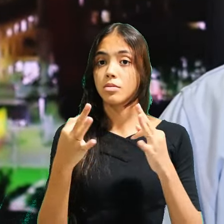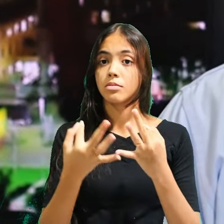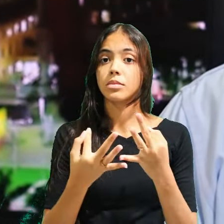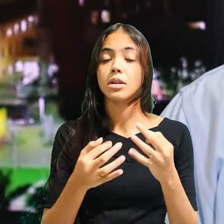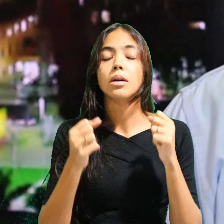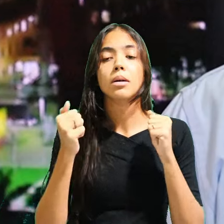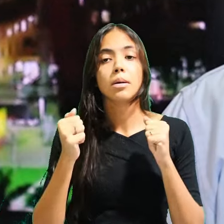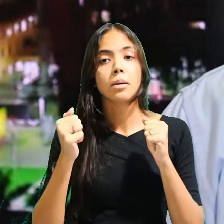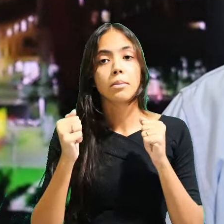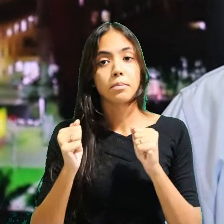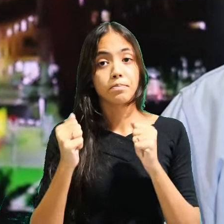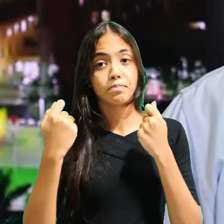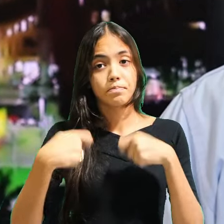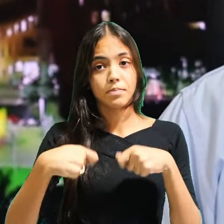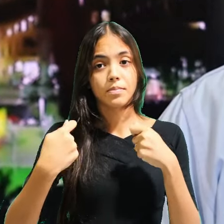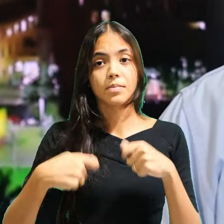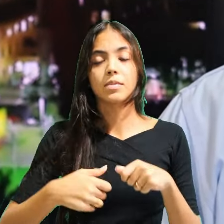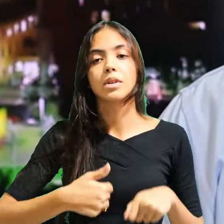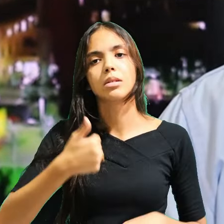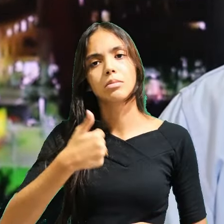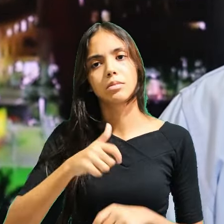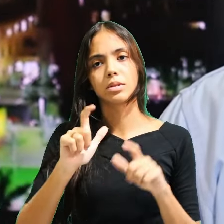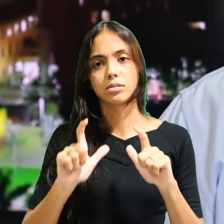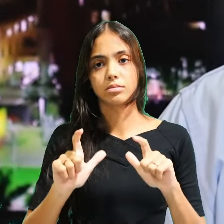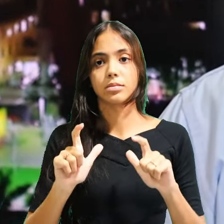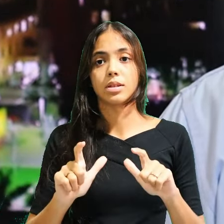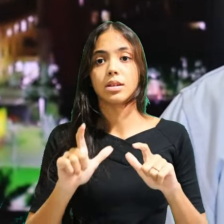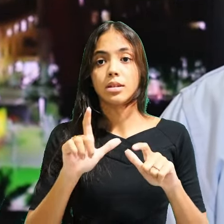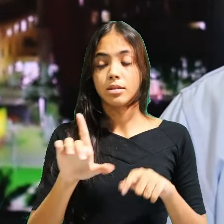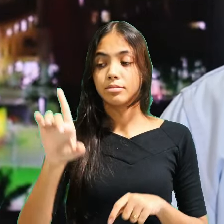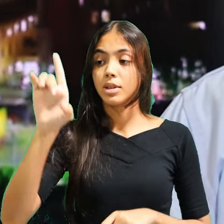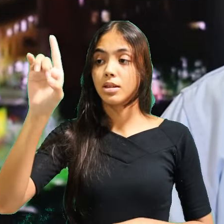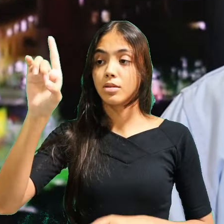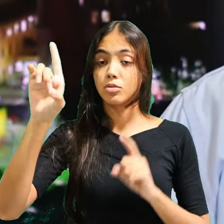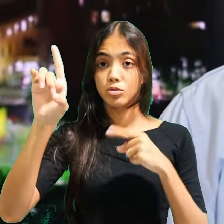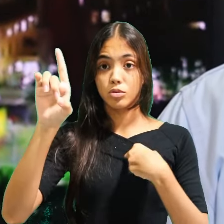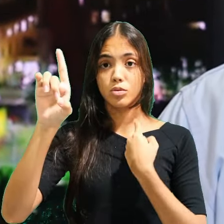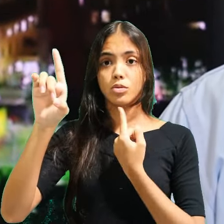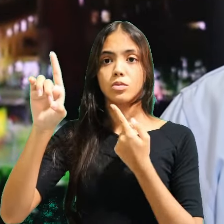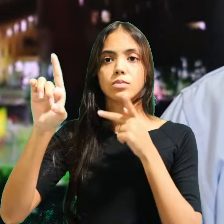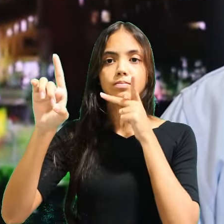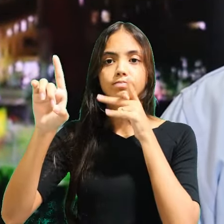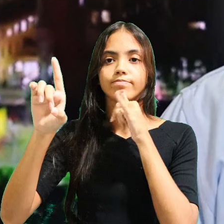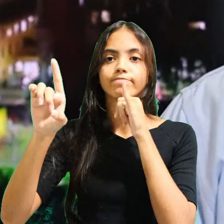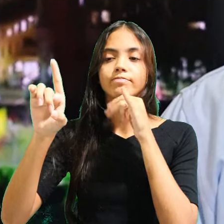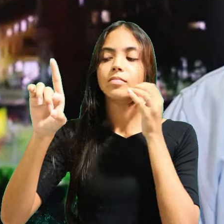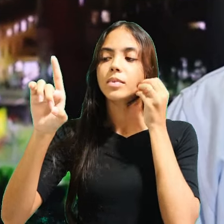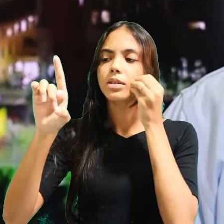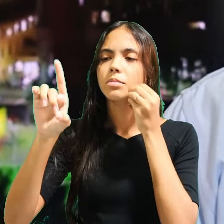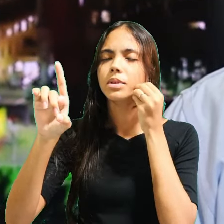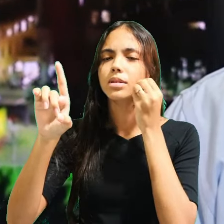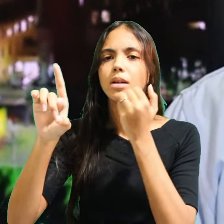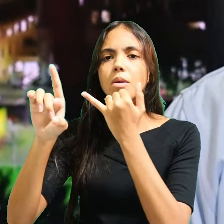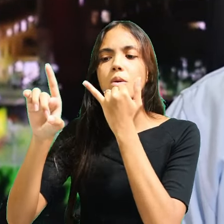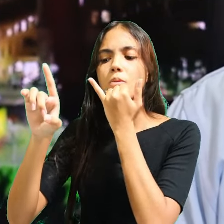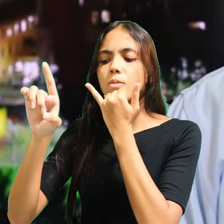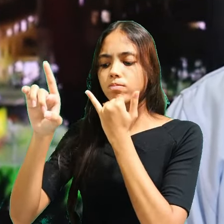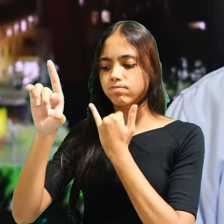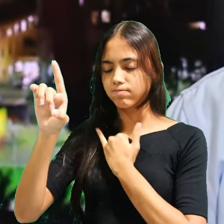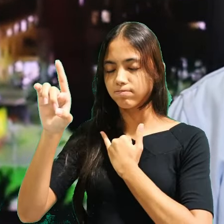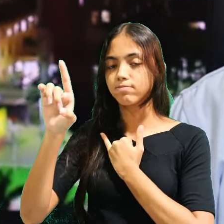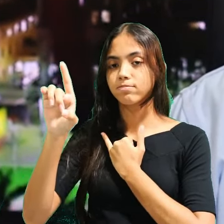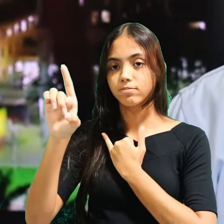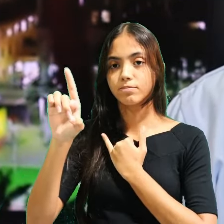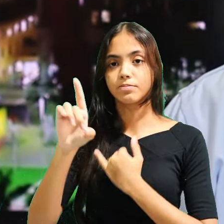exemplo, precisamos, em primeiro lugar, ter Deus como Pai e experimentar o seu doce